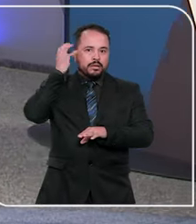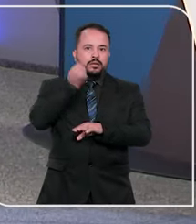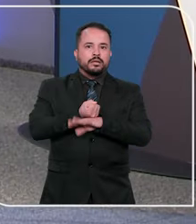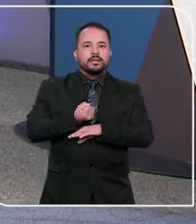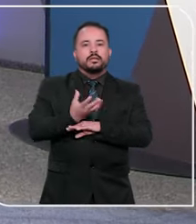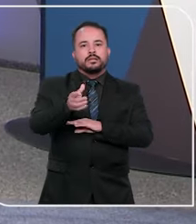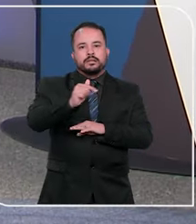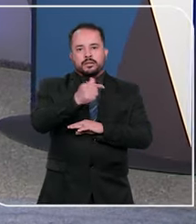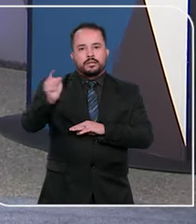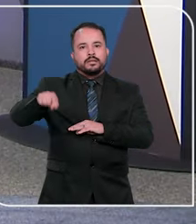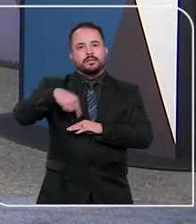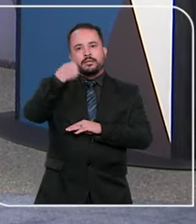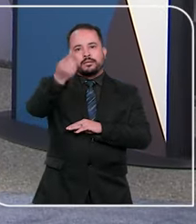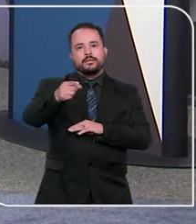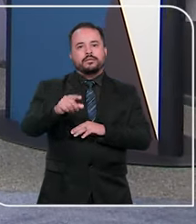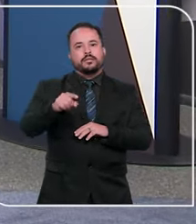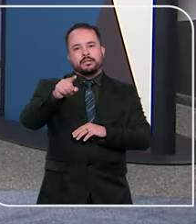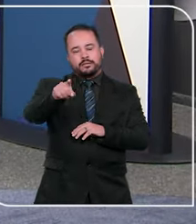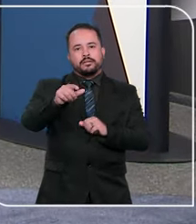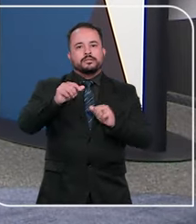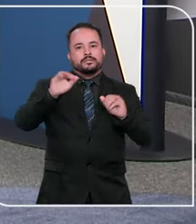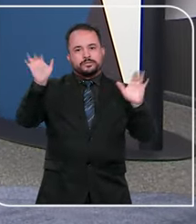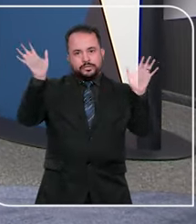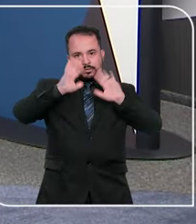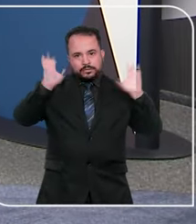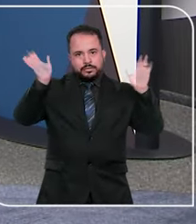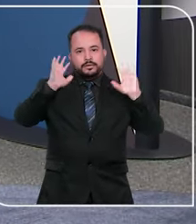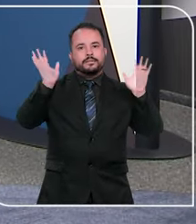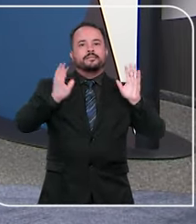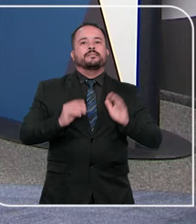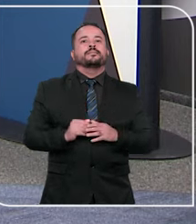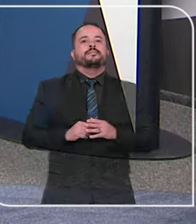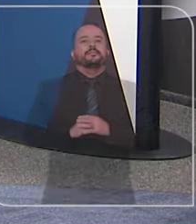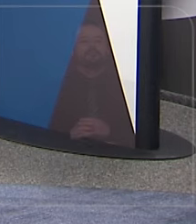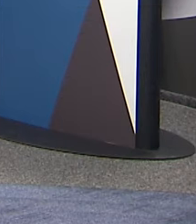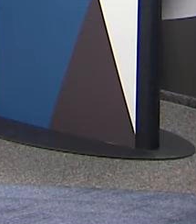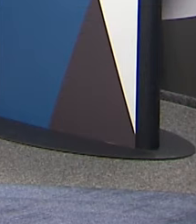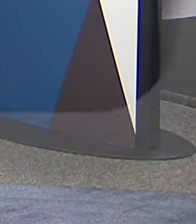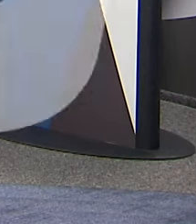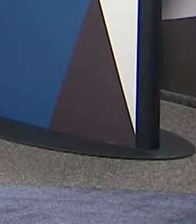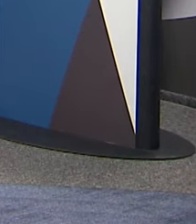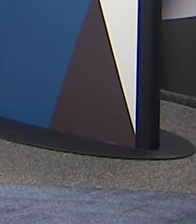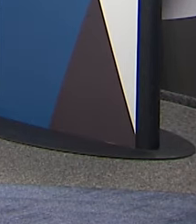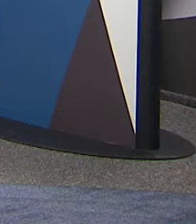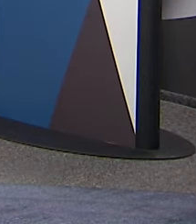STJ A gente volta semana que vem e eu espero vocês Tchau, tchau!